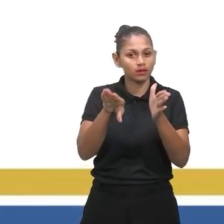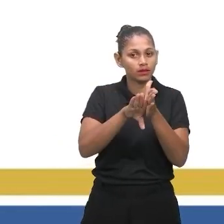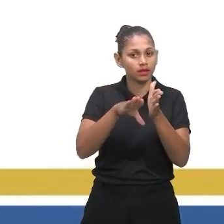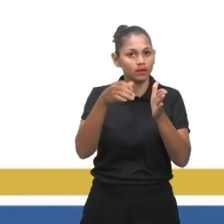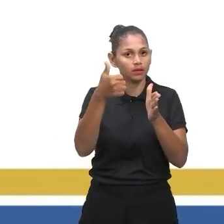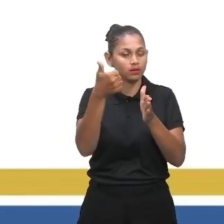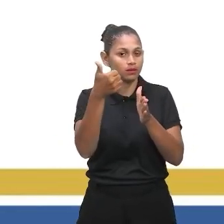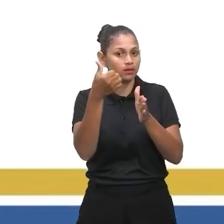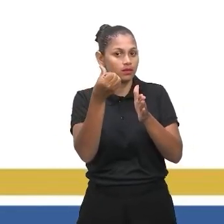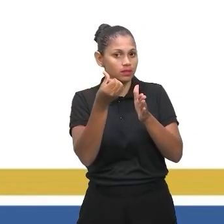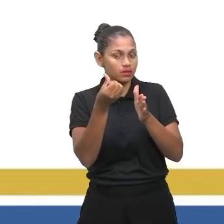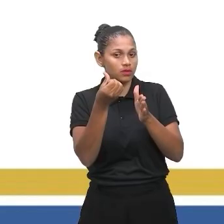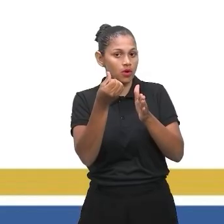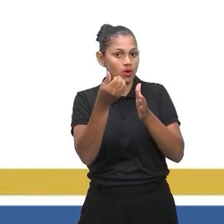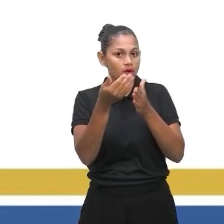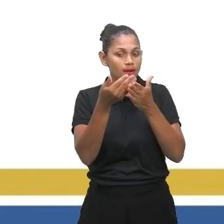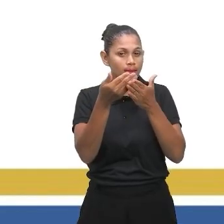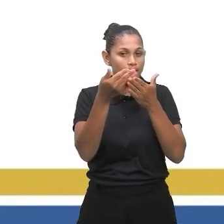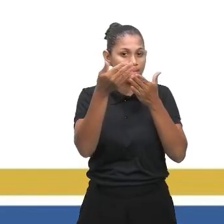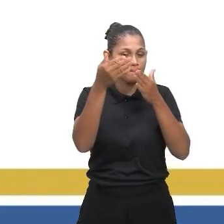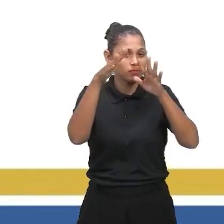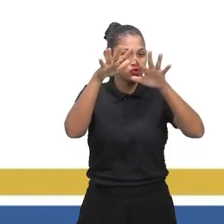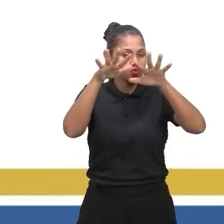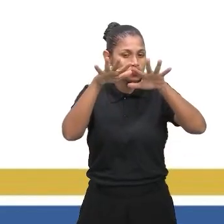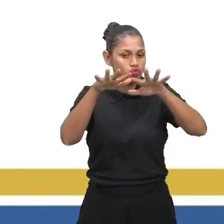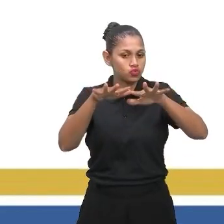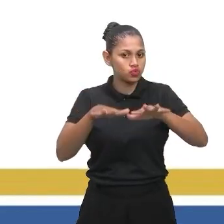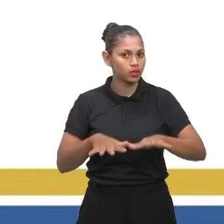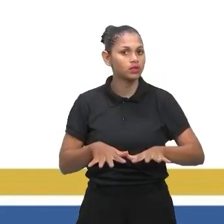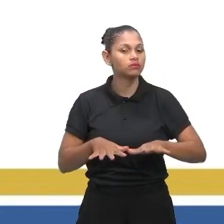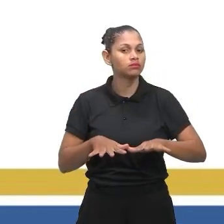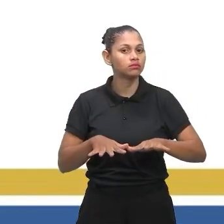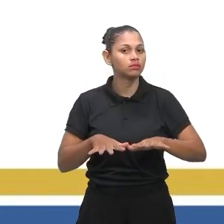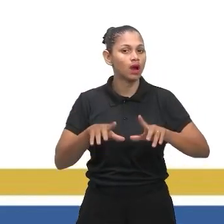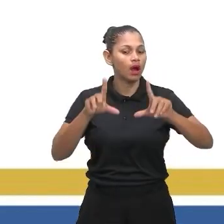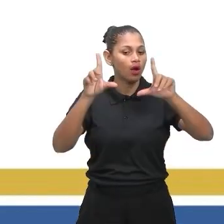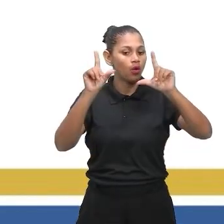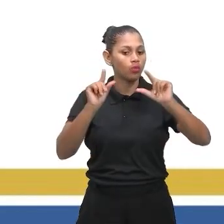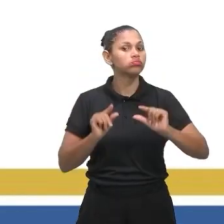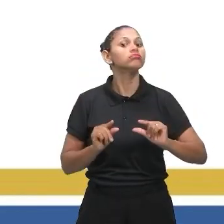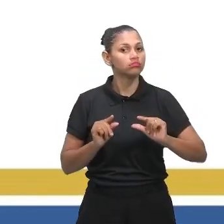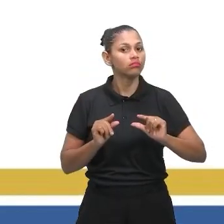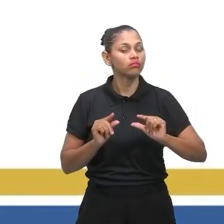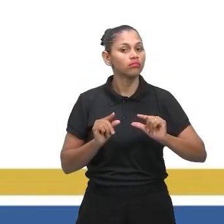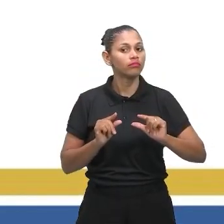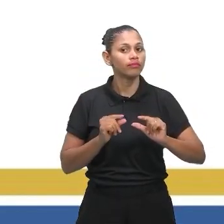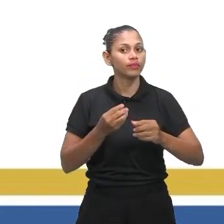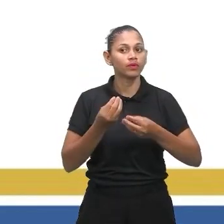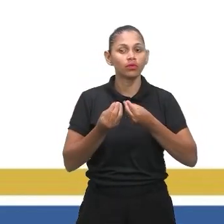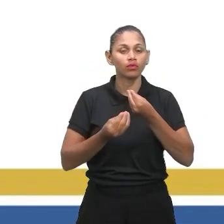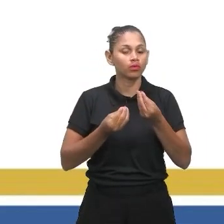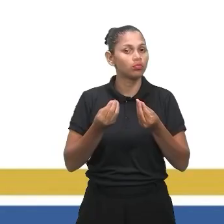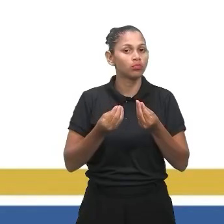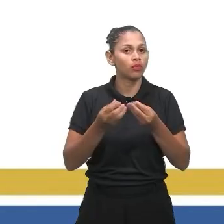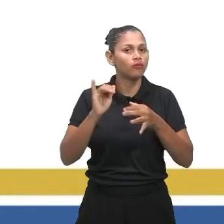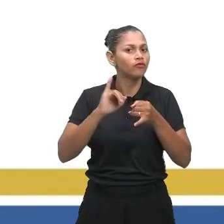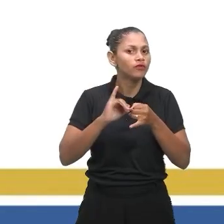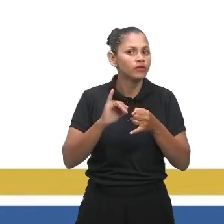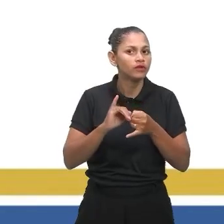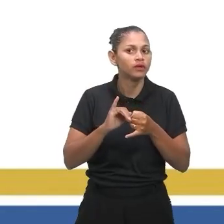caiu 2 metros e a profundidade máxima é 20 metros, 20 menos 2 vai nos dar quanto?